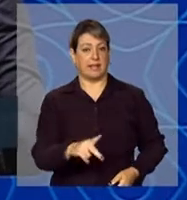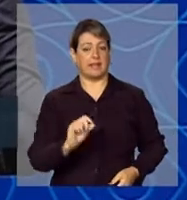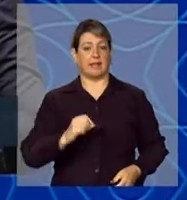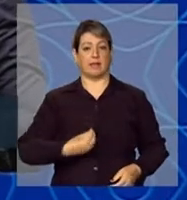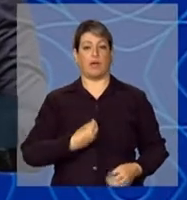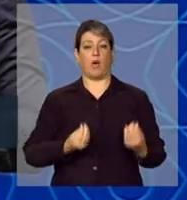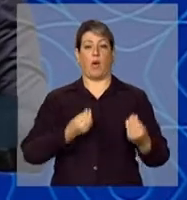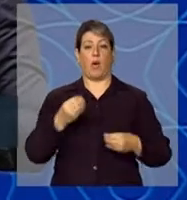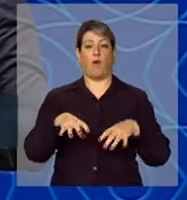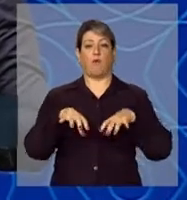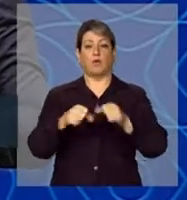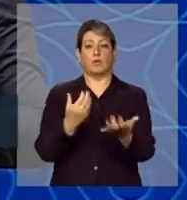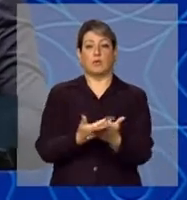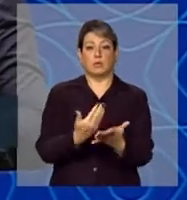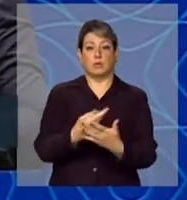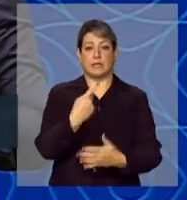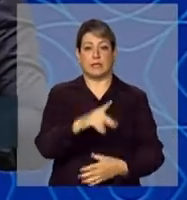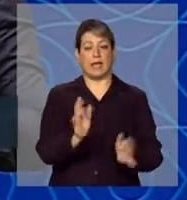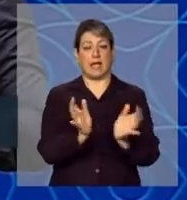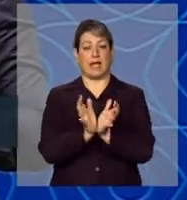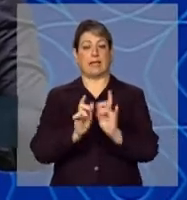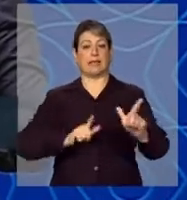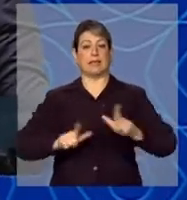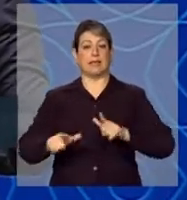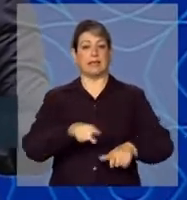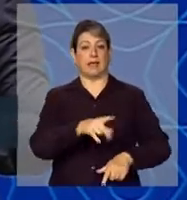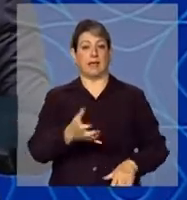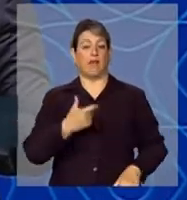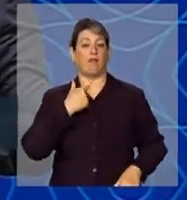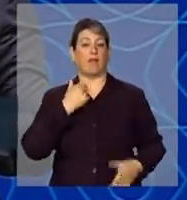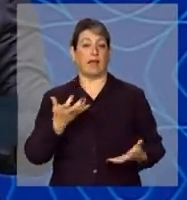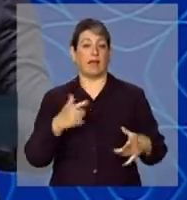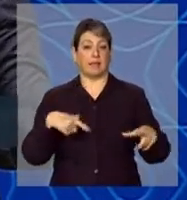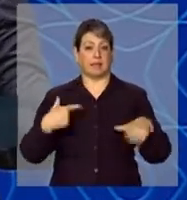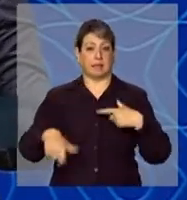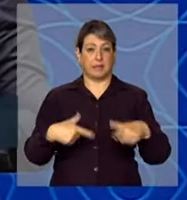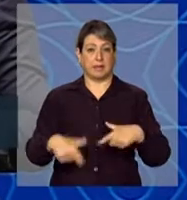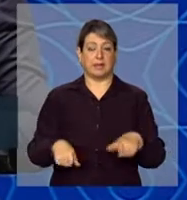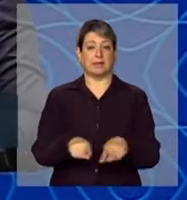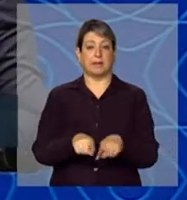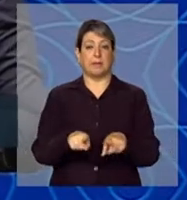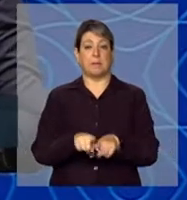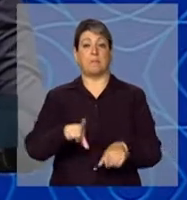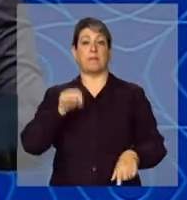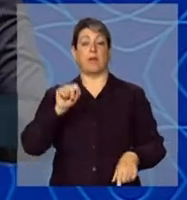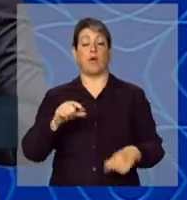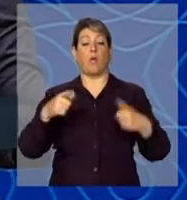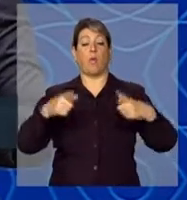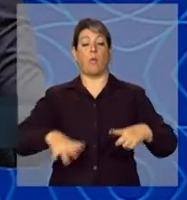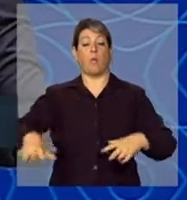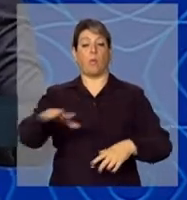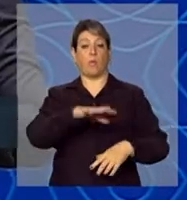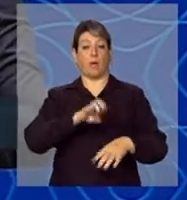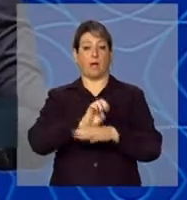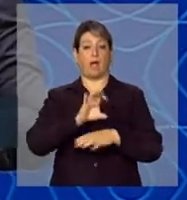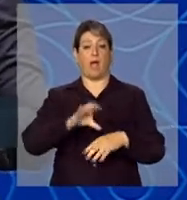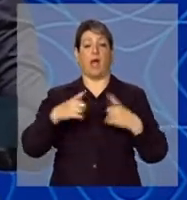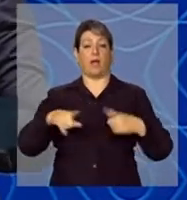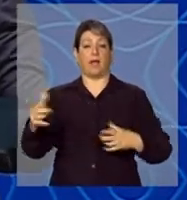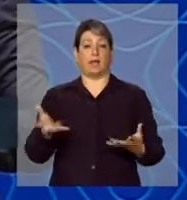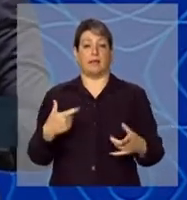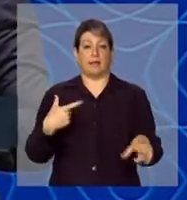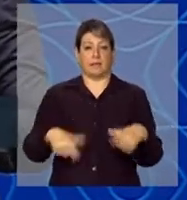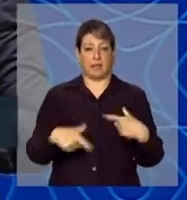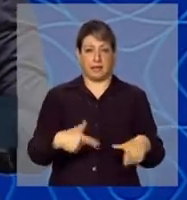acadêmica, área de trabalho, a área que ele quer atuar e também a preferência e a região, estado onde ele quer